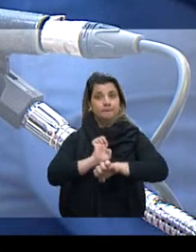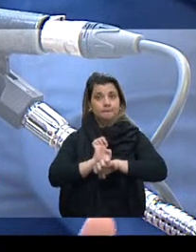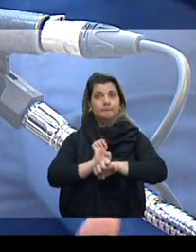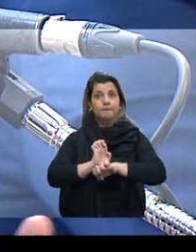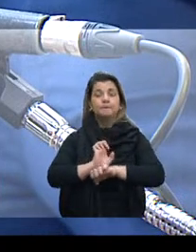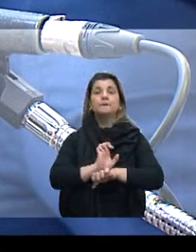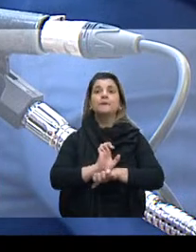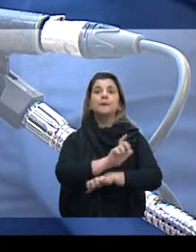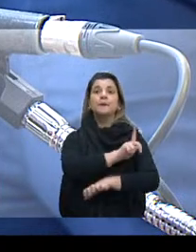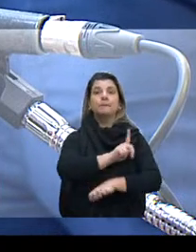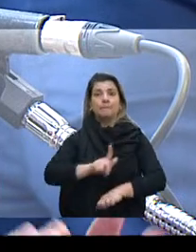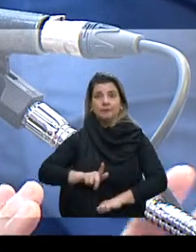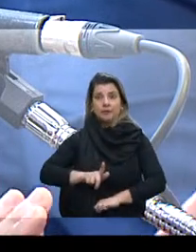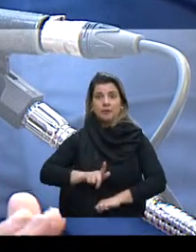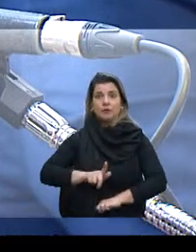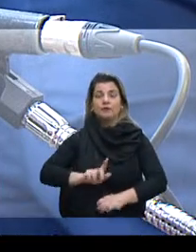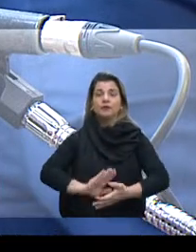Governo.